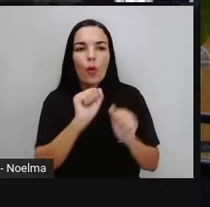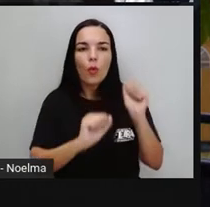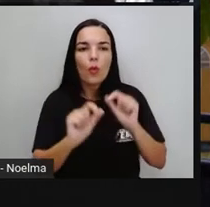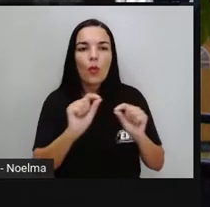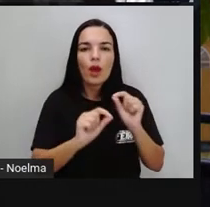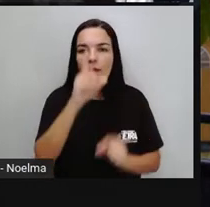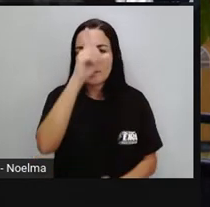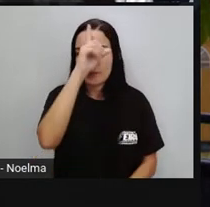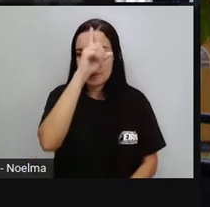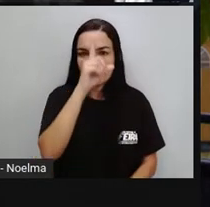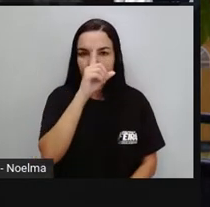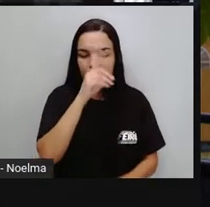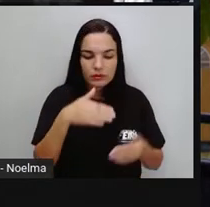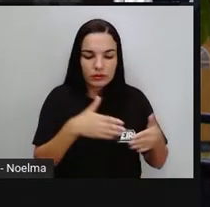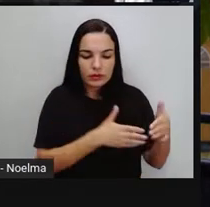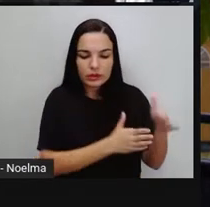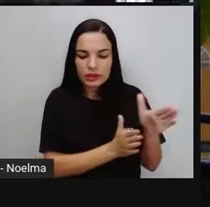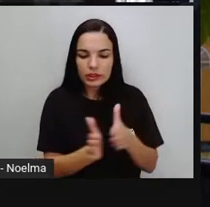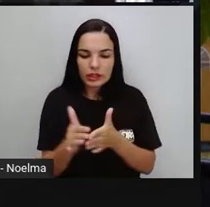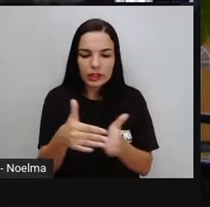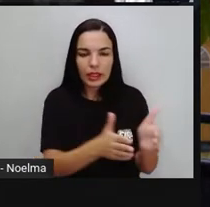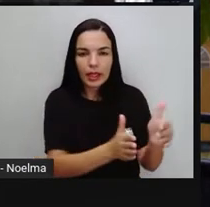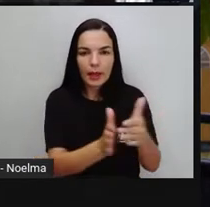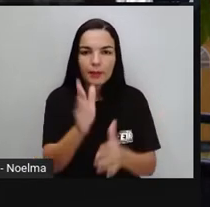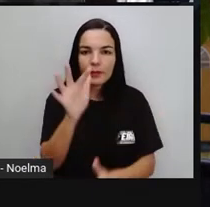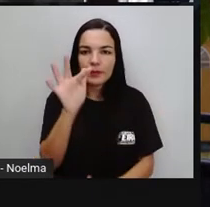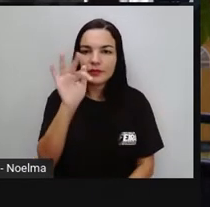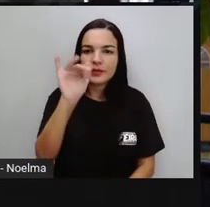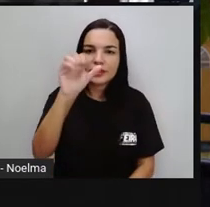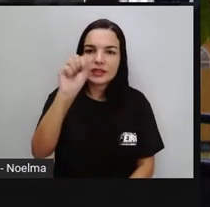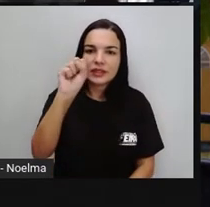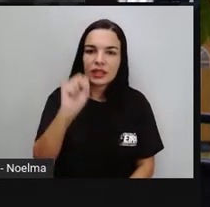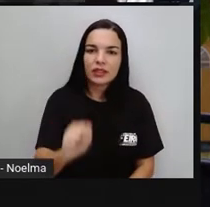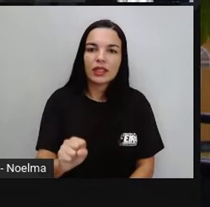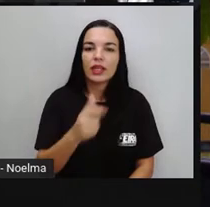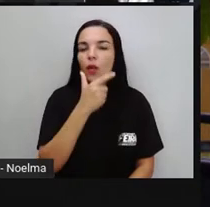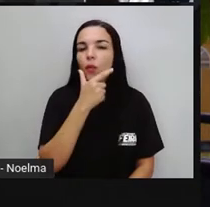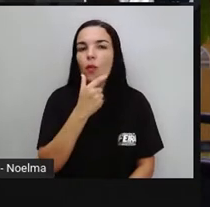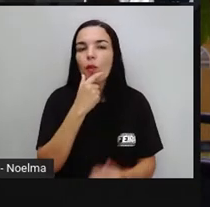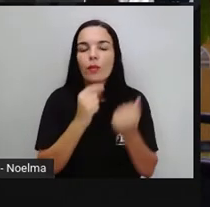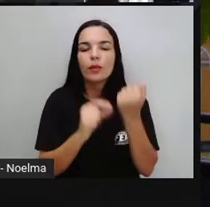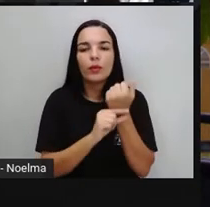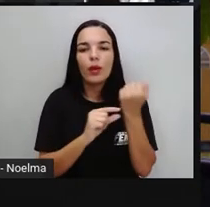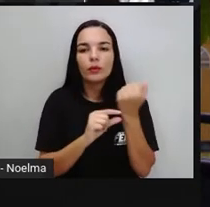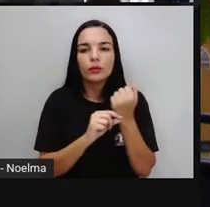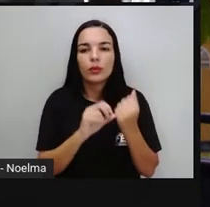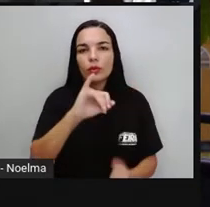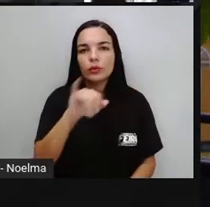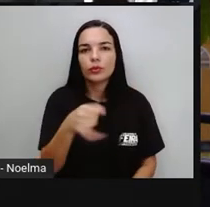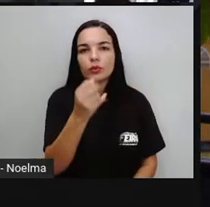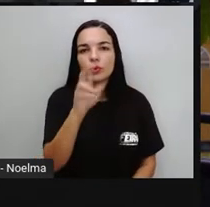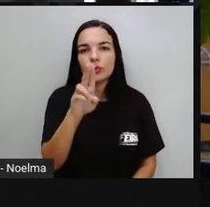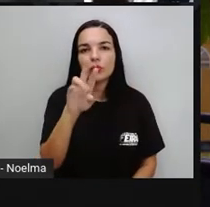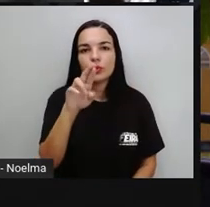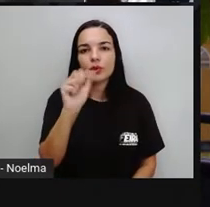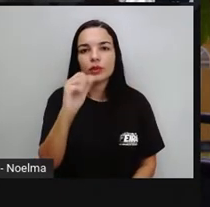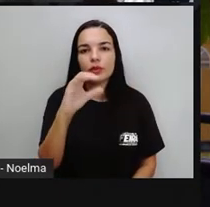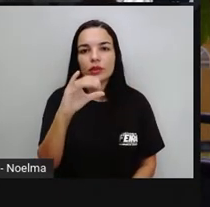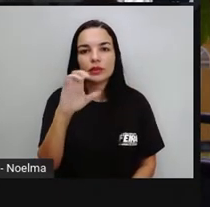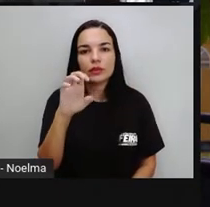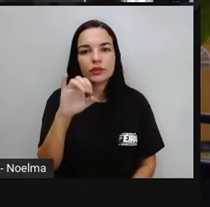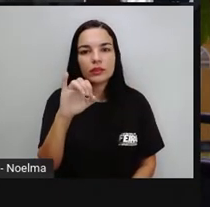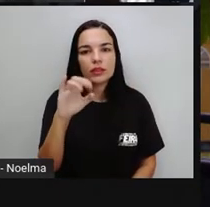monumento Caminhos de Feira de Santana, que é uma obra aí do artista juracidória. A gente consegue fazer até uma